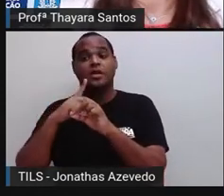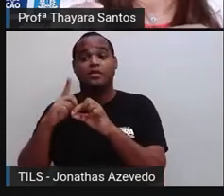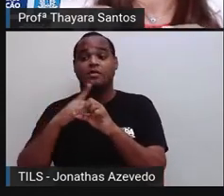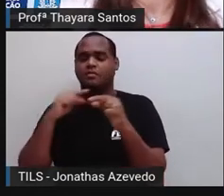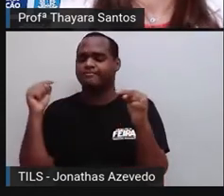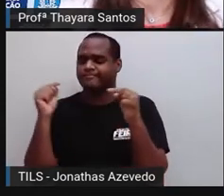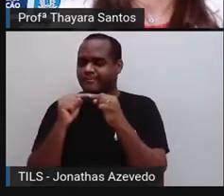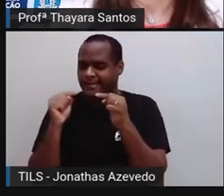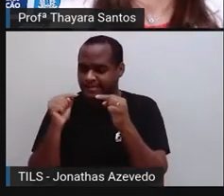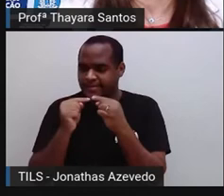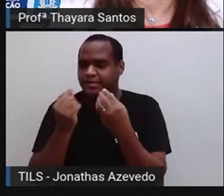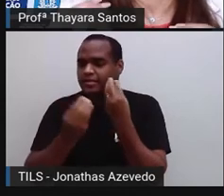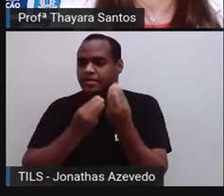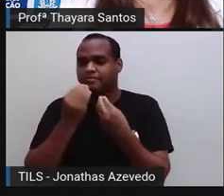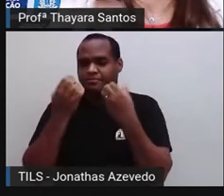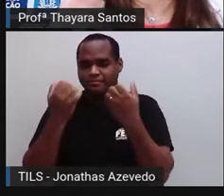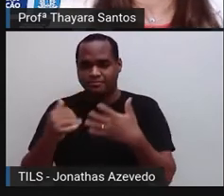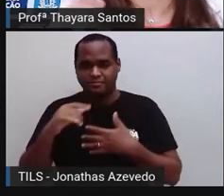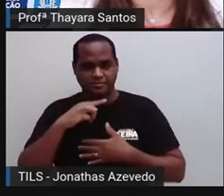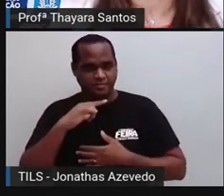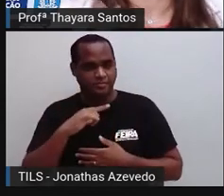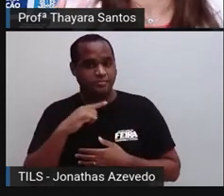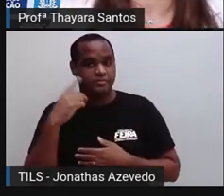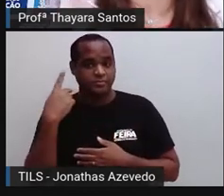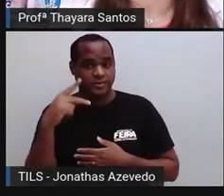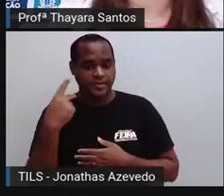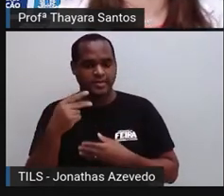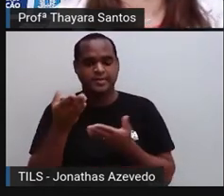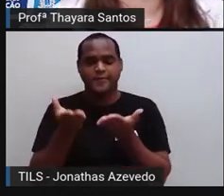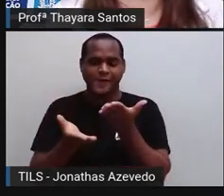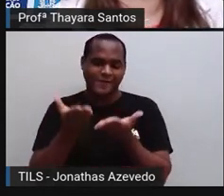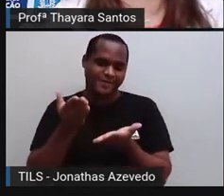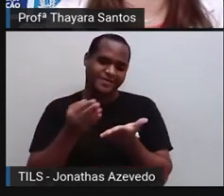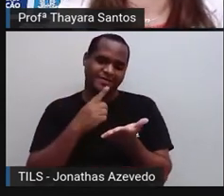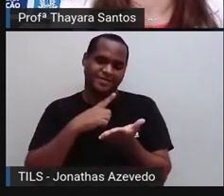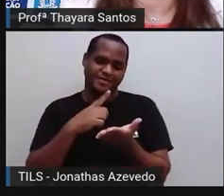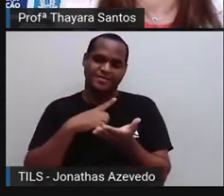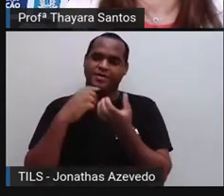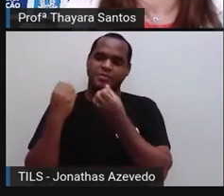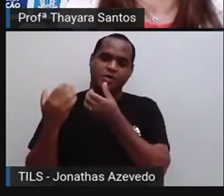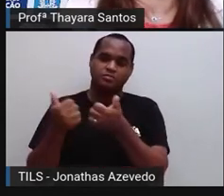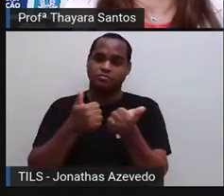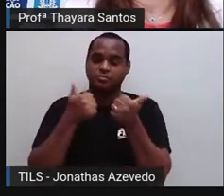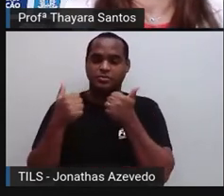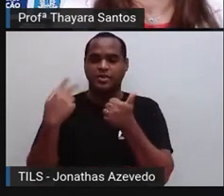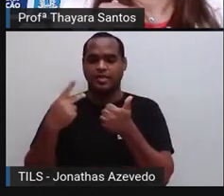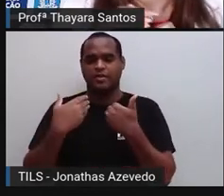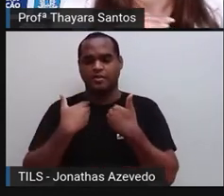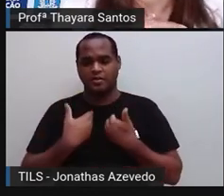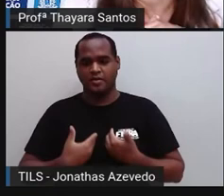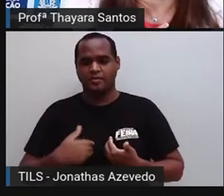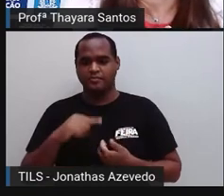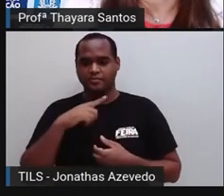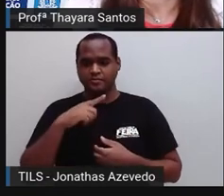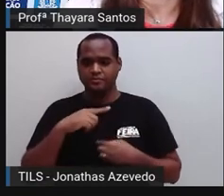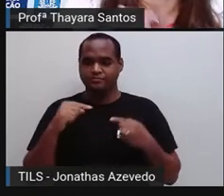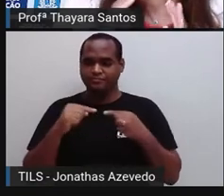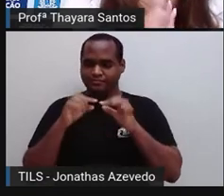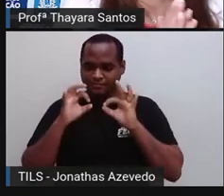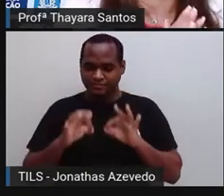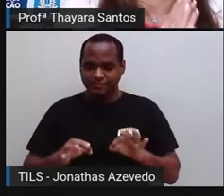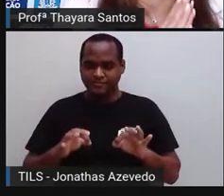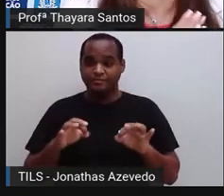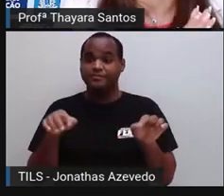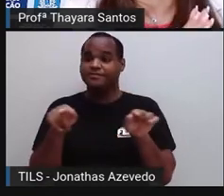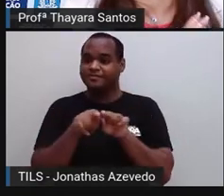funcionando, ela acaba regulando a função das outras glândulas endócrinas do nosso organismo. E é justamente por isso